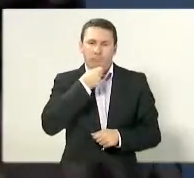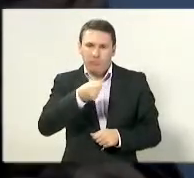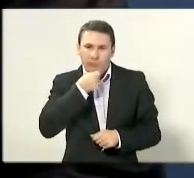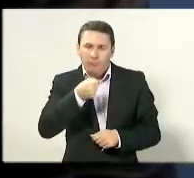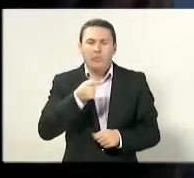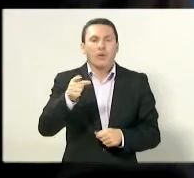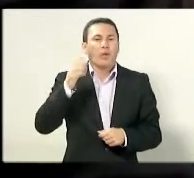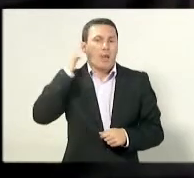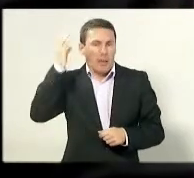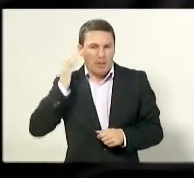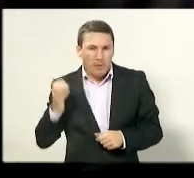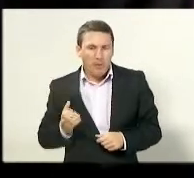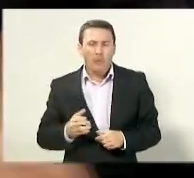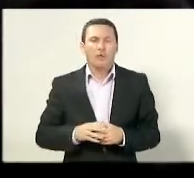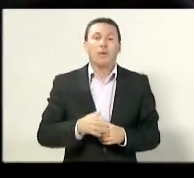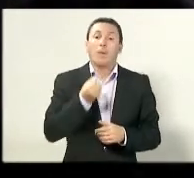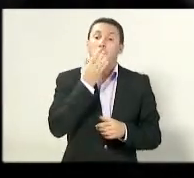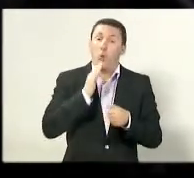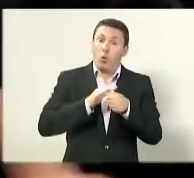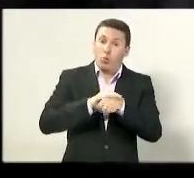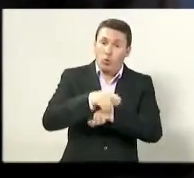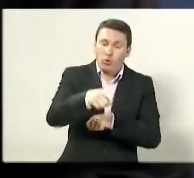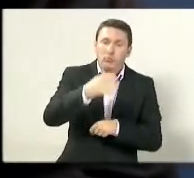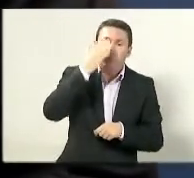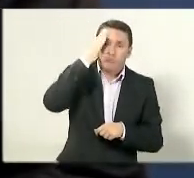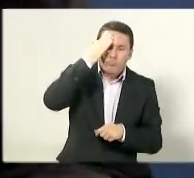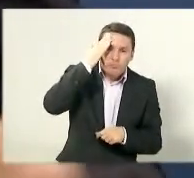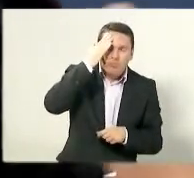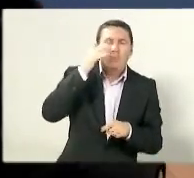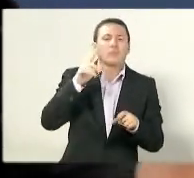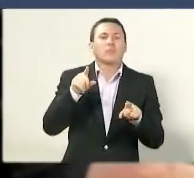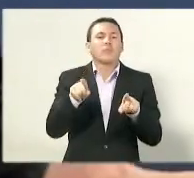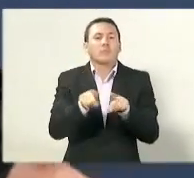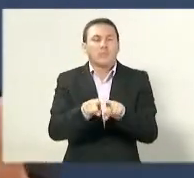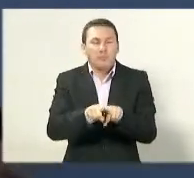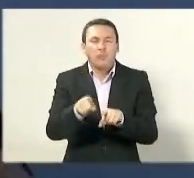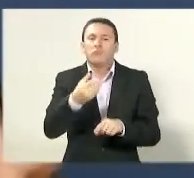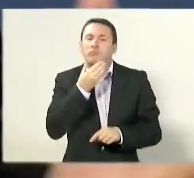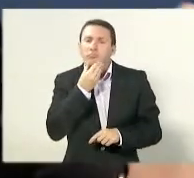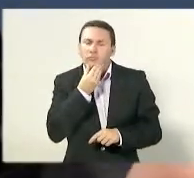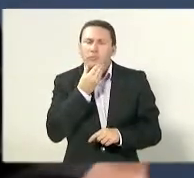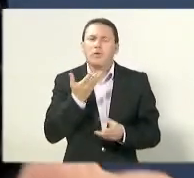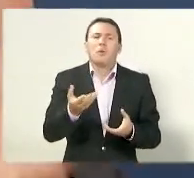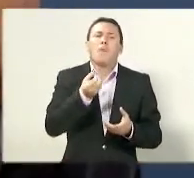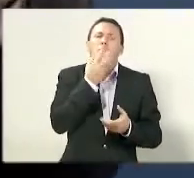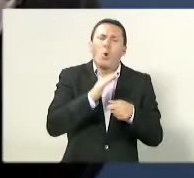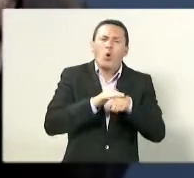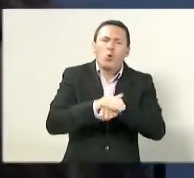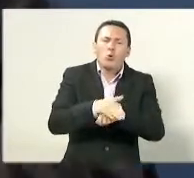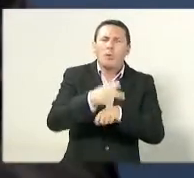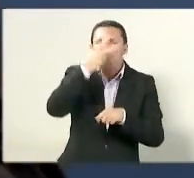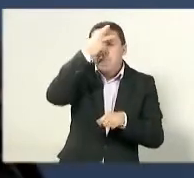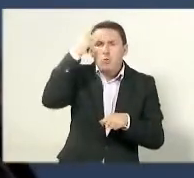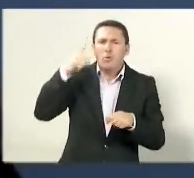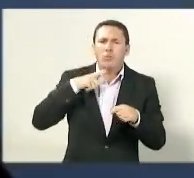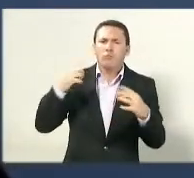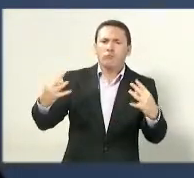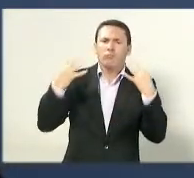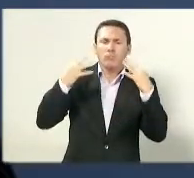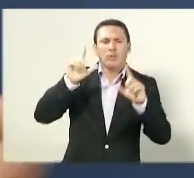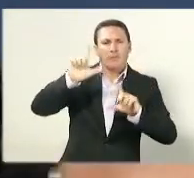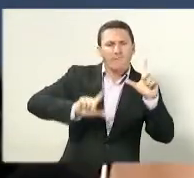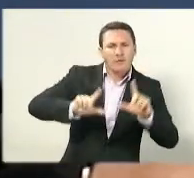noite a todos que estão nos acompanhando pela televisão, pela rede social, pela internet, e também